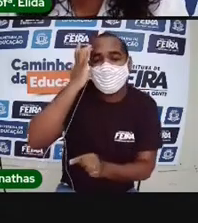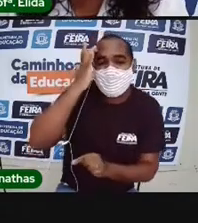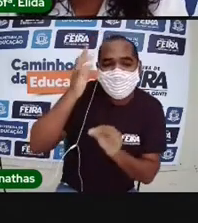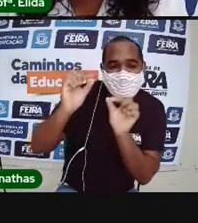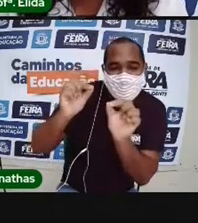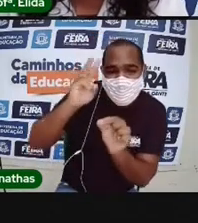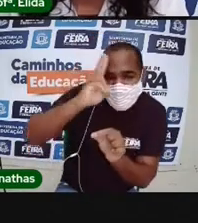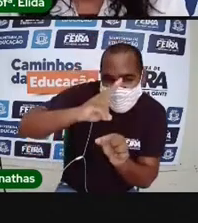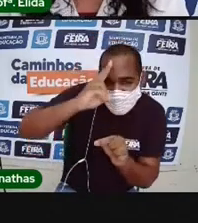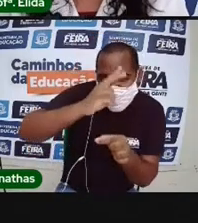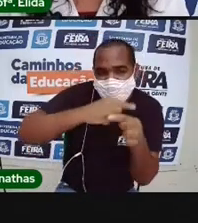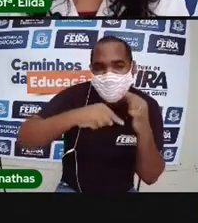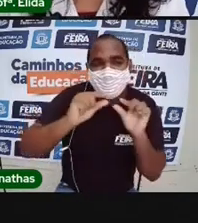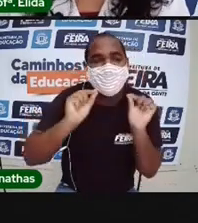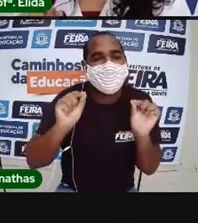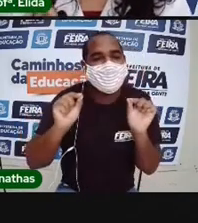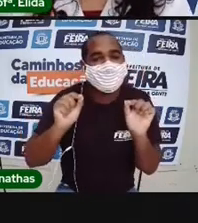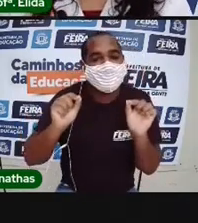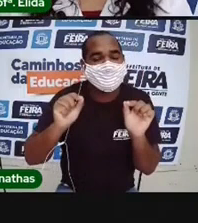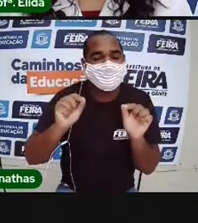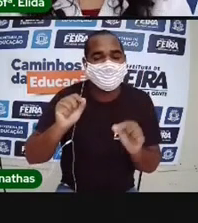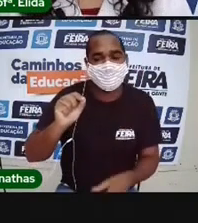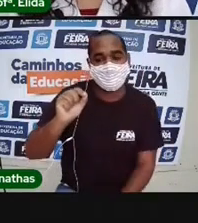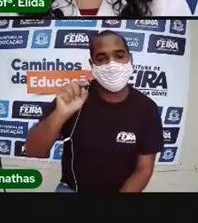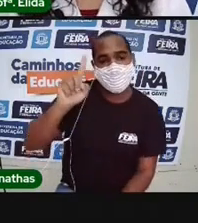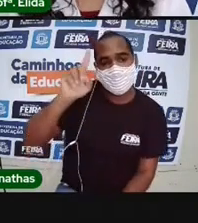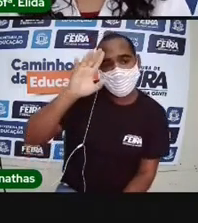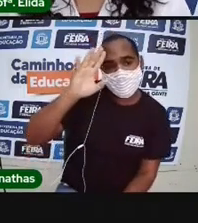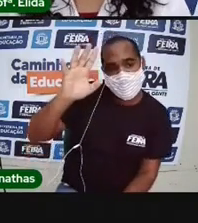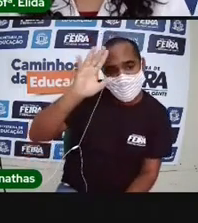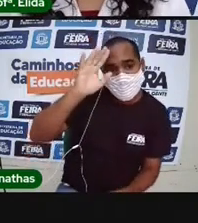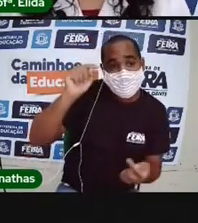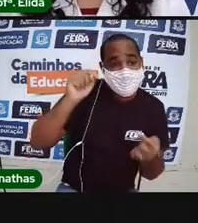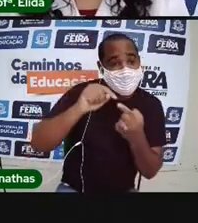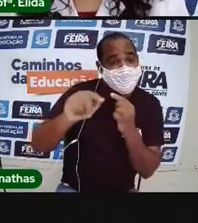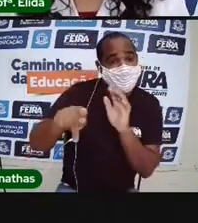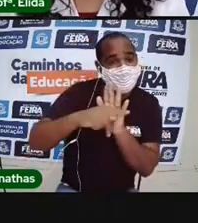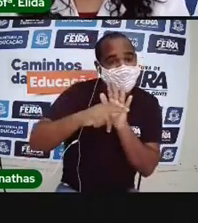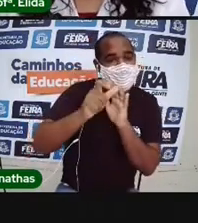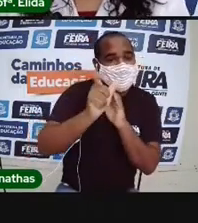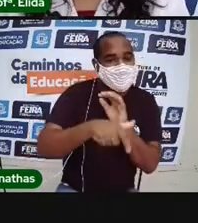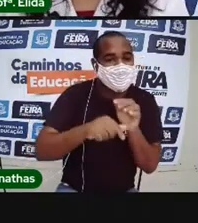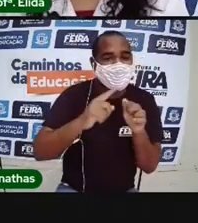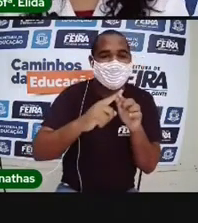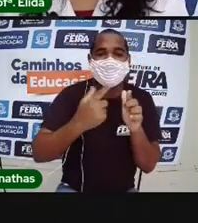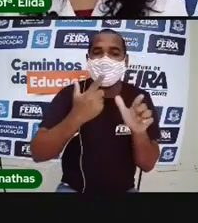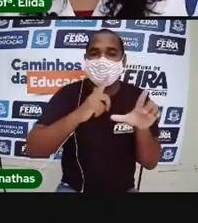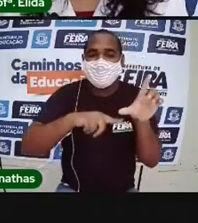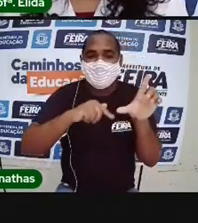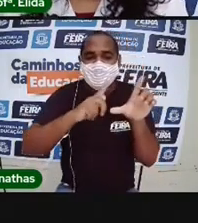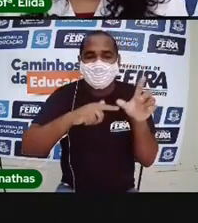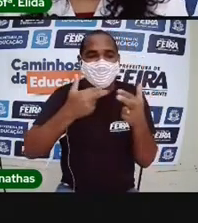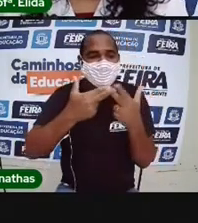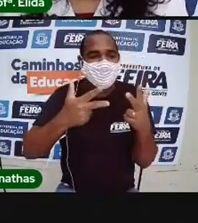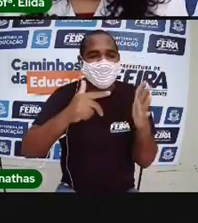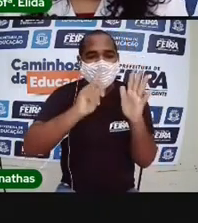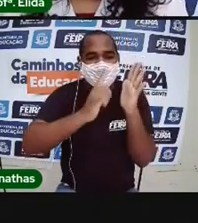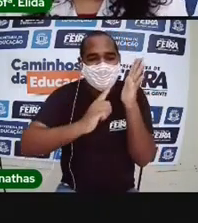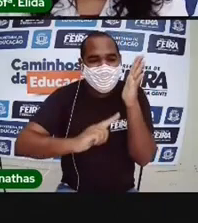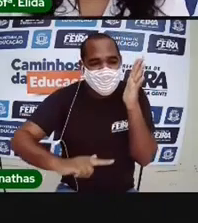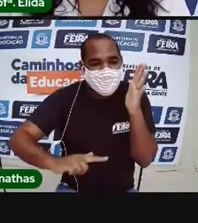você lembrou que são adivinhas? Elas fazem parte da literatura popular e das brincadeiras